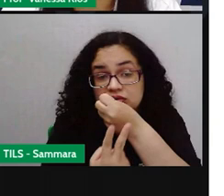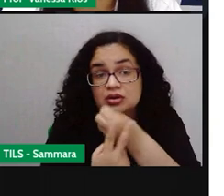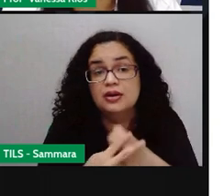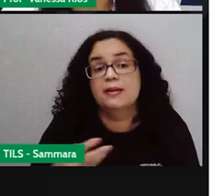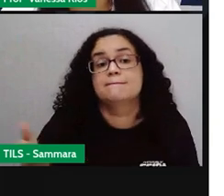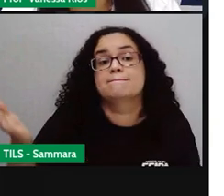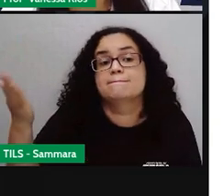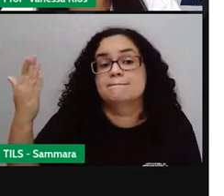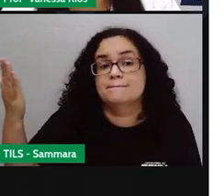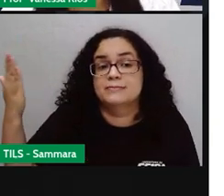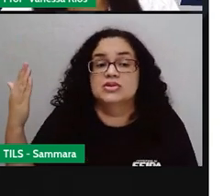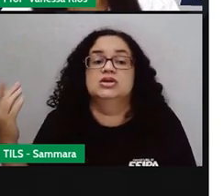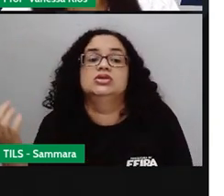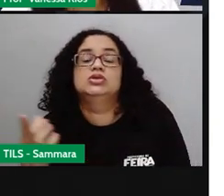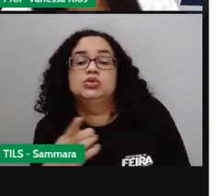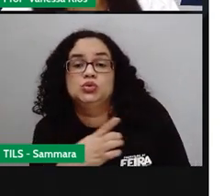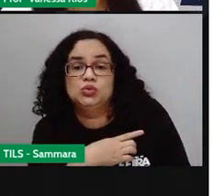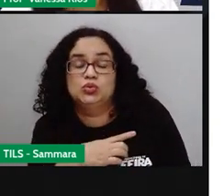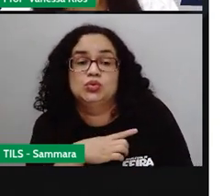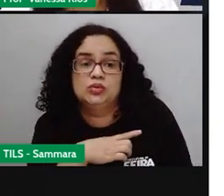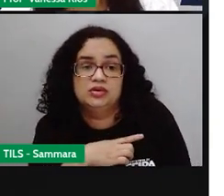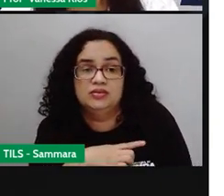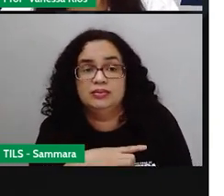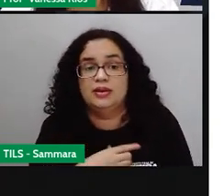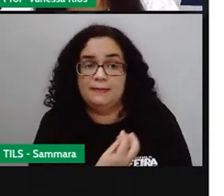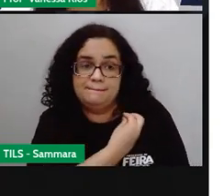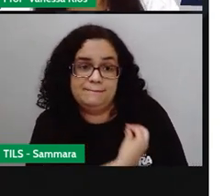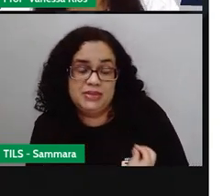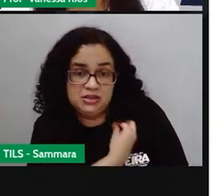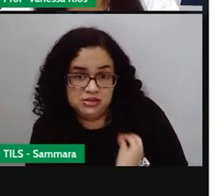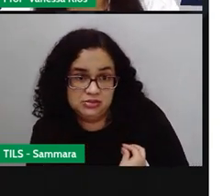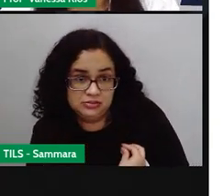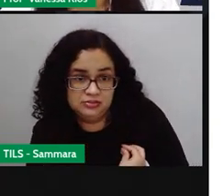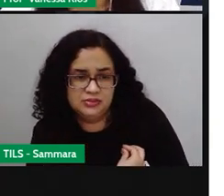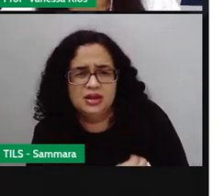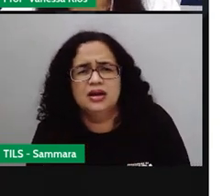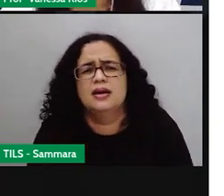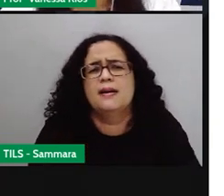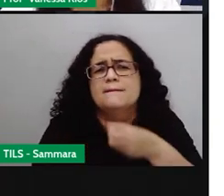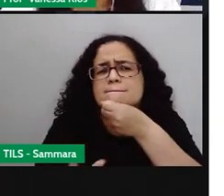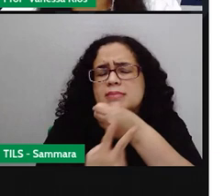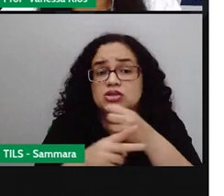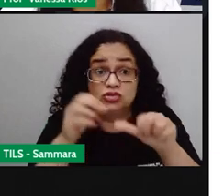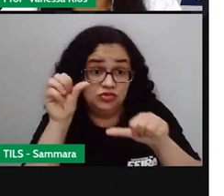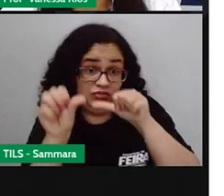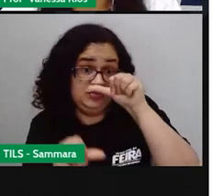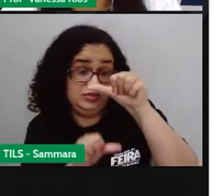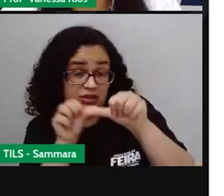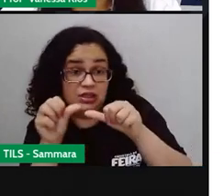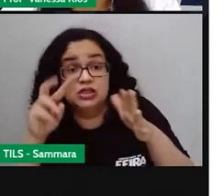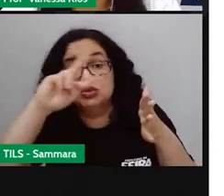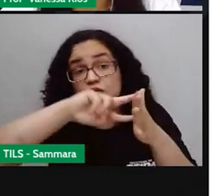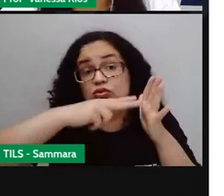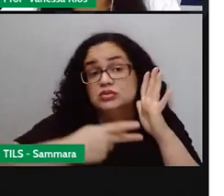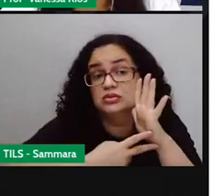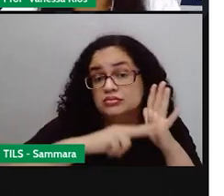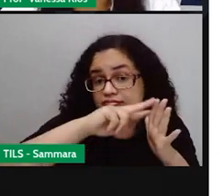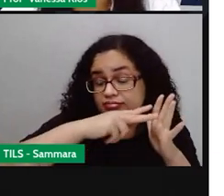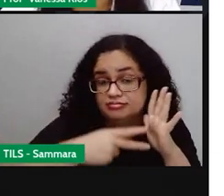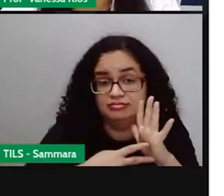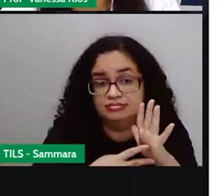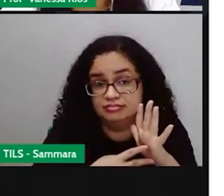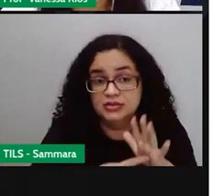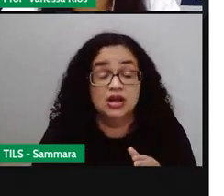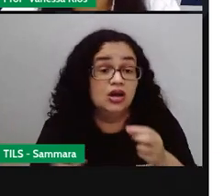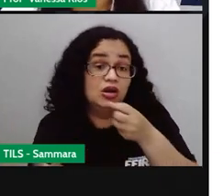passado, eles aparecem aí no tempo presente. Ah, mas o verbo muda o seu significado? Não.